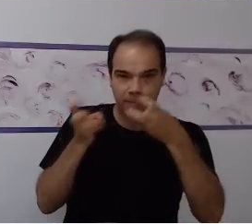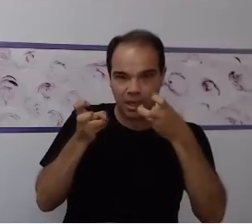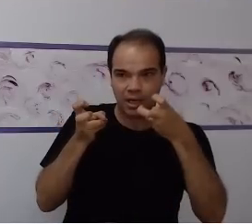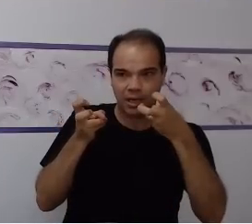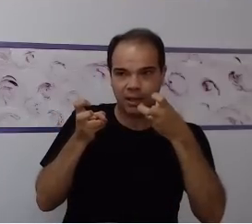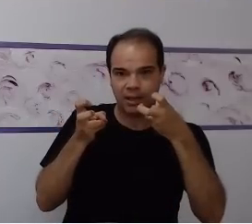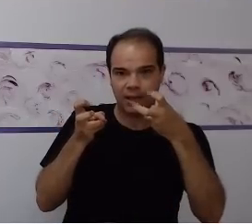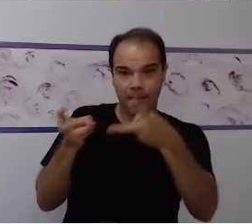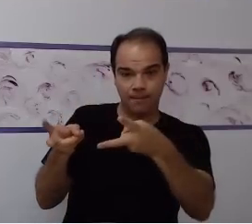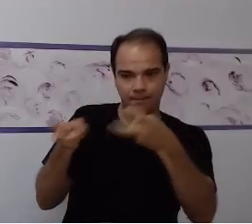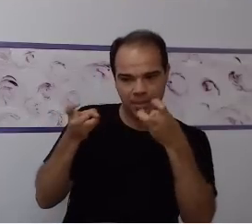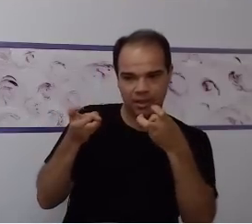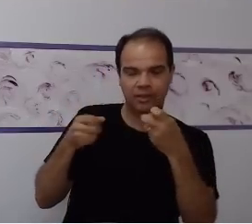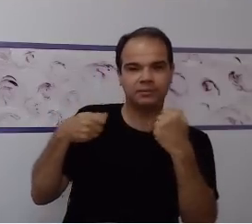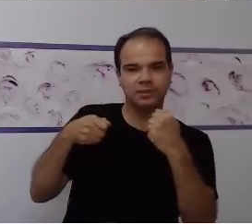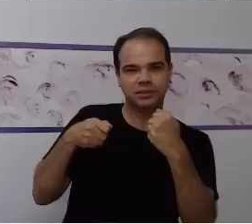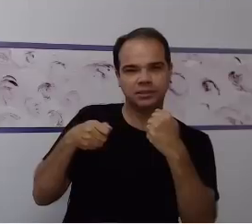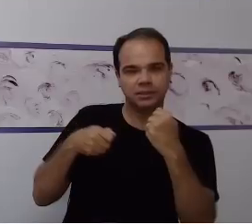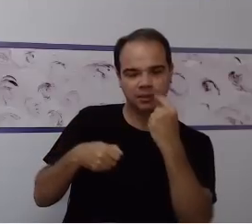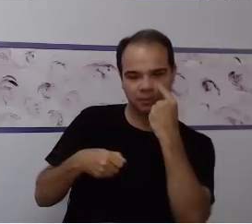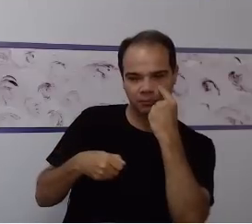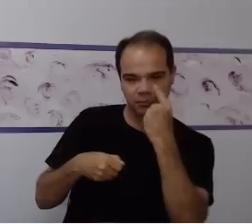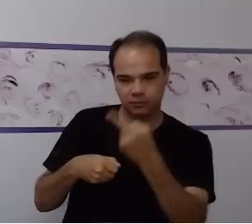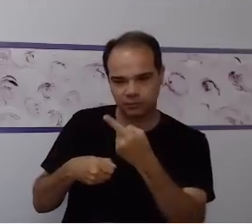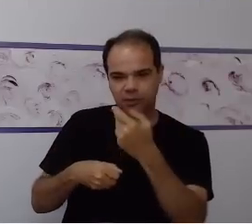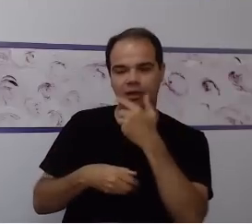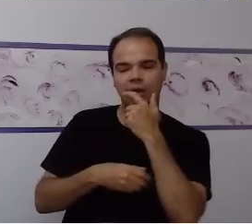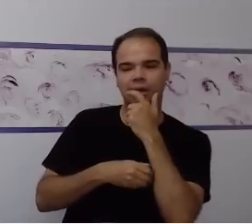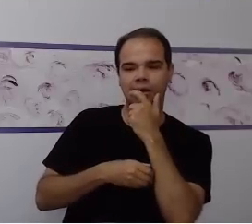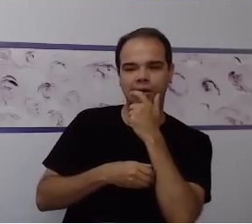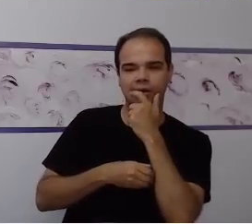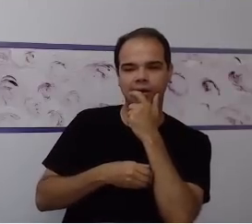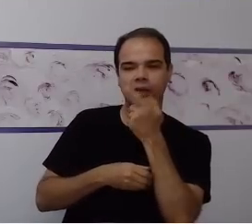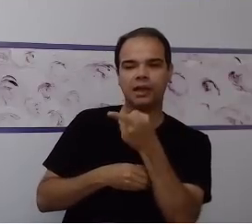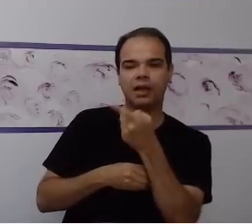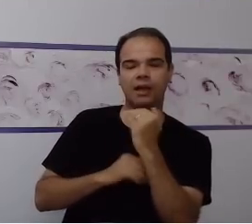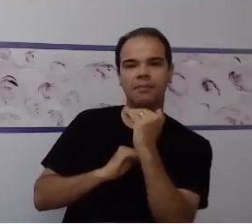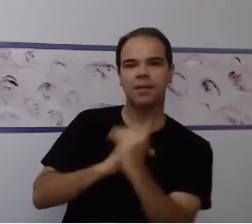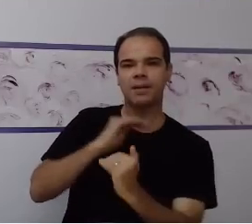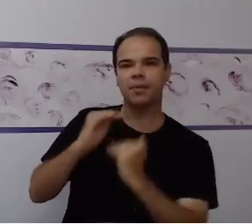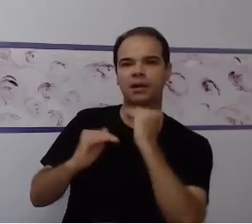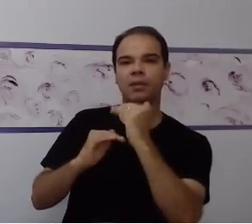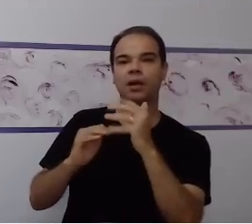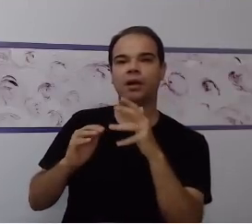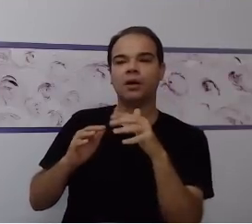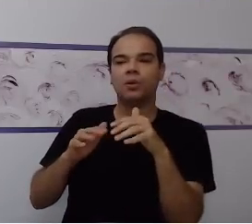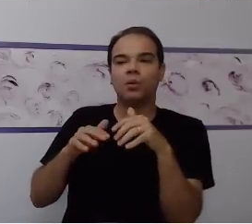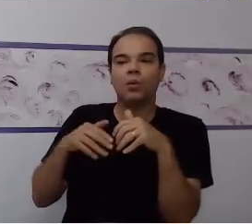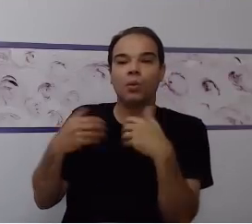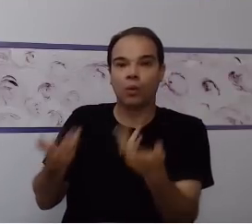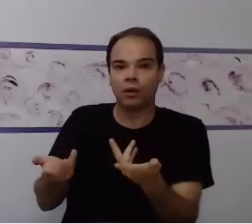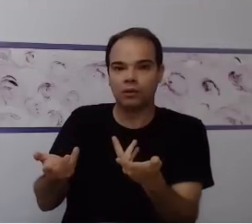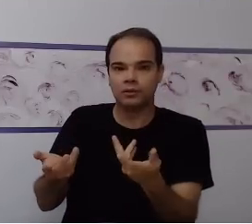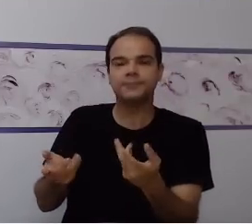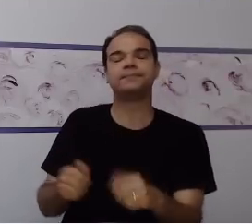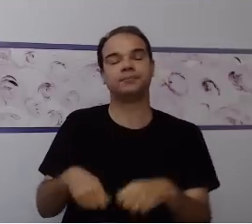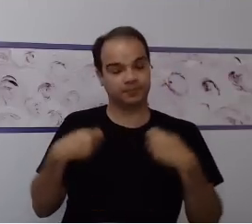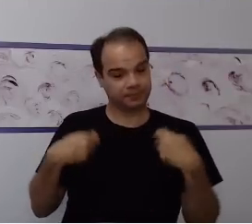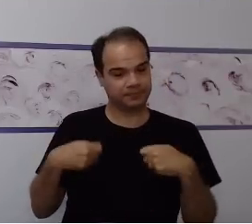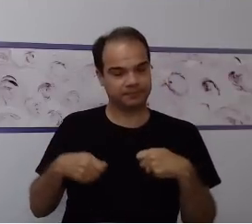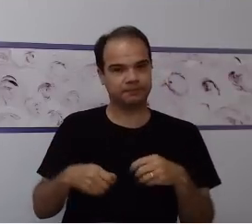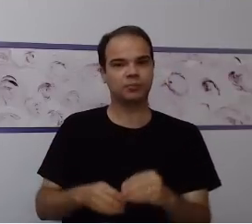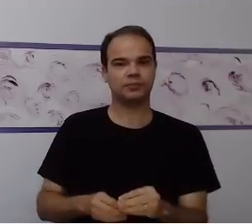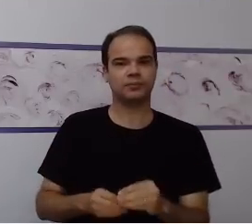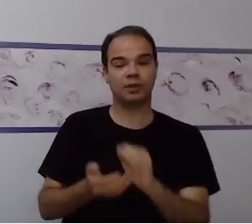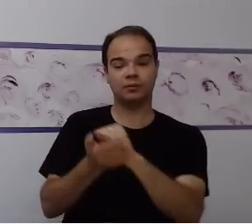precisa avaliar essa criança, precisa compreender em que nível de desenvolvimento essa criança está. Então, as atividades,